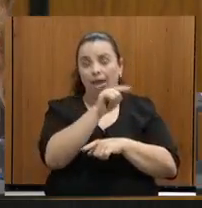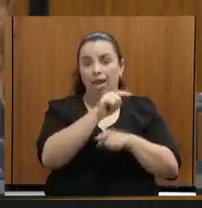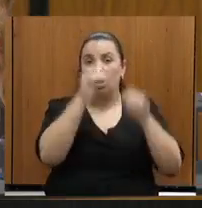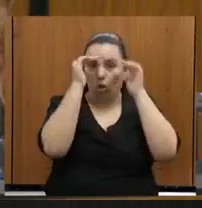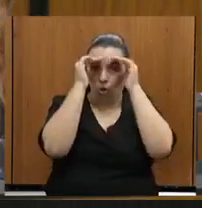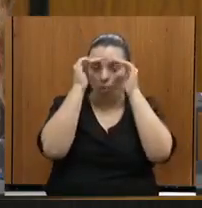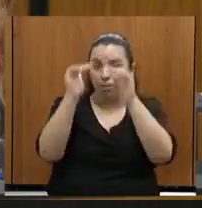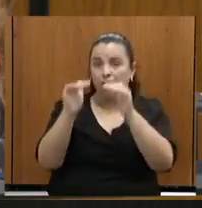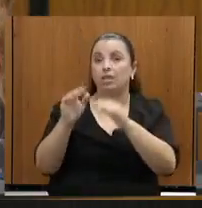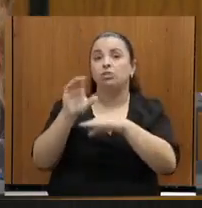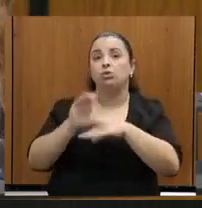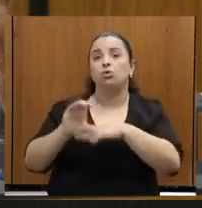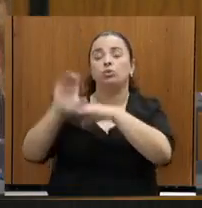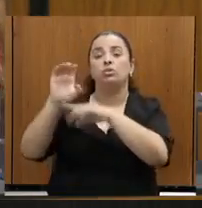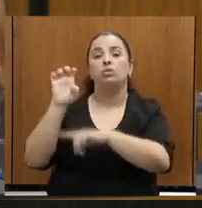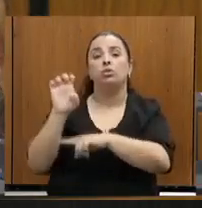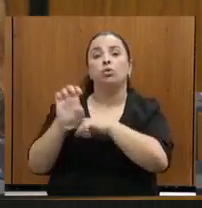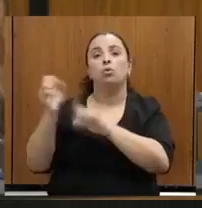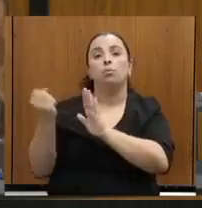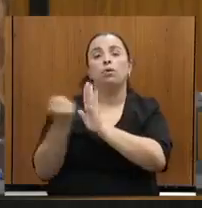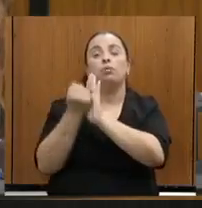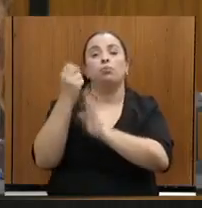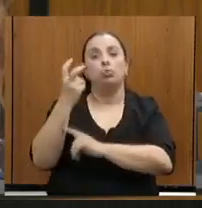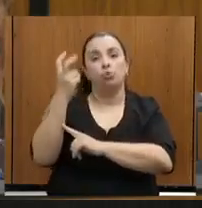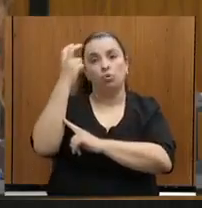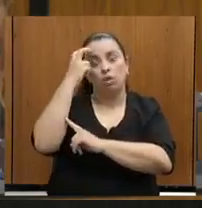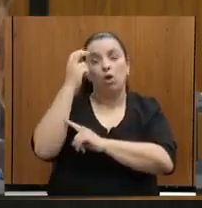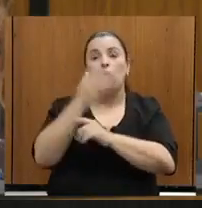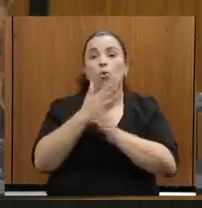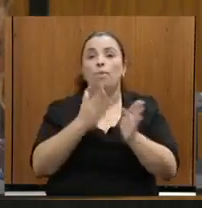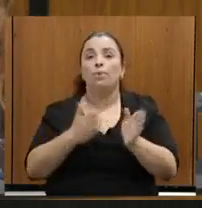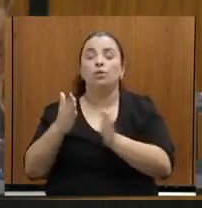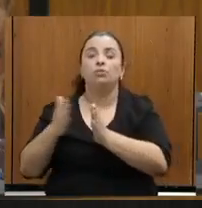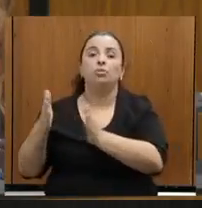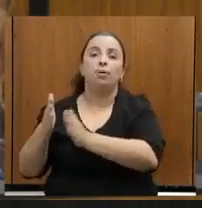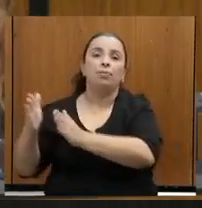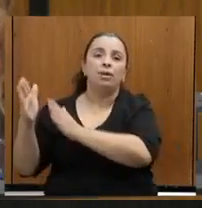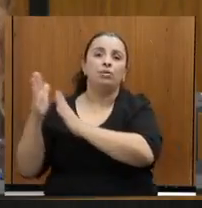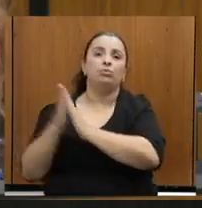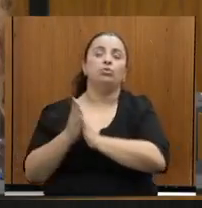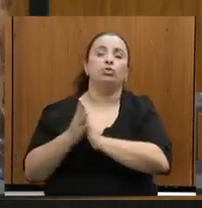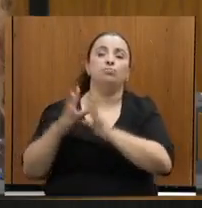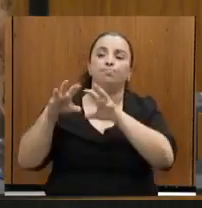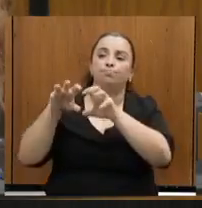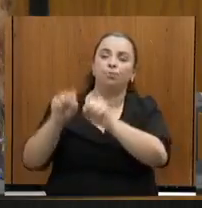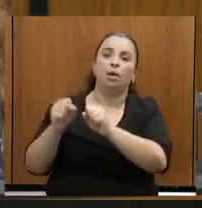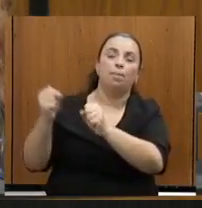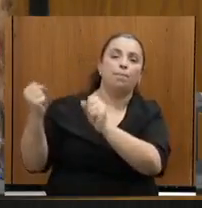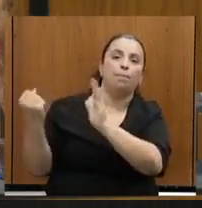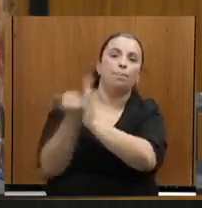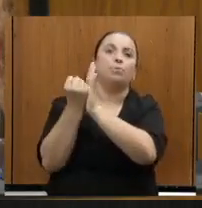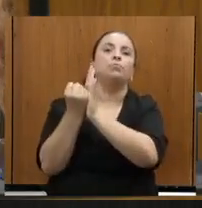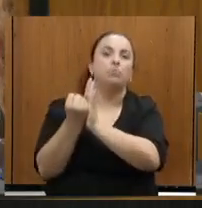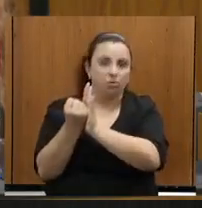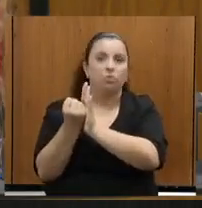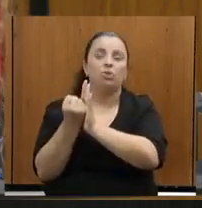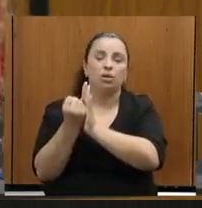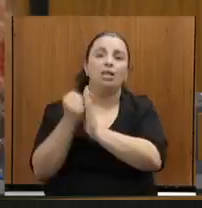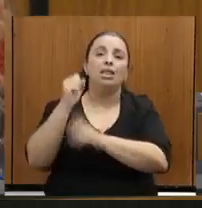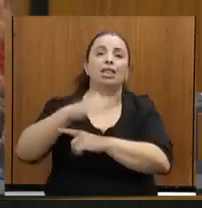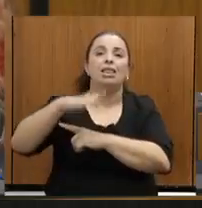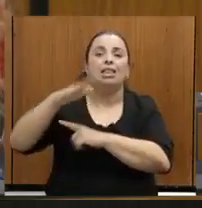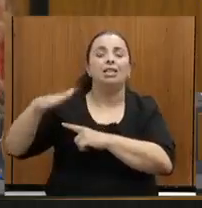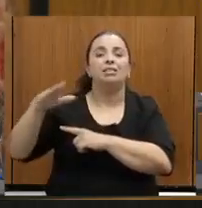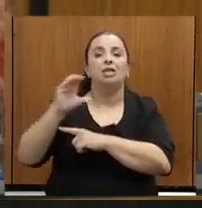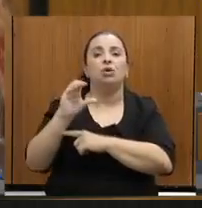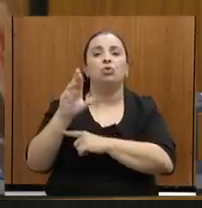Estadual do Patrimônio Cultural o processo de tombamento estadual da Serra do Curral na próxima sessão ordinária do órgão